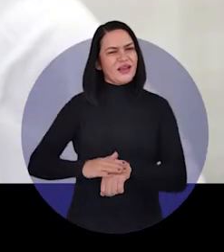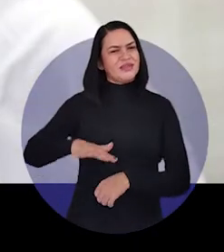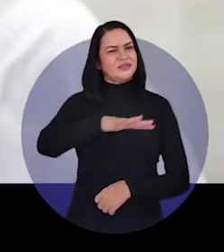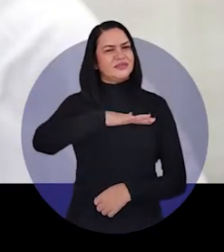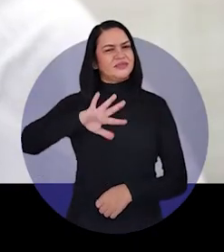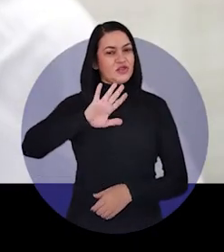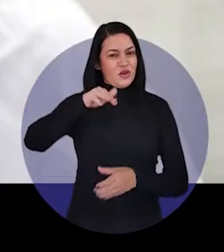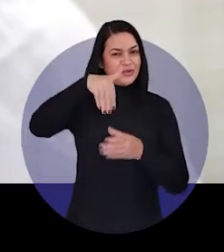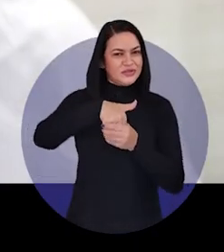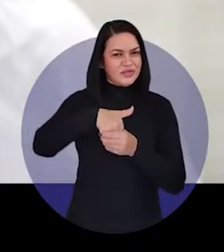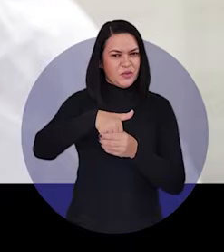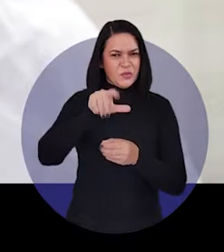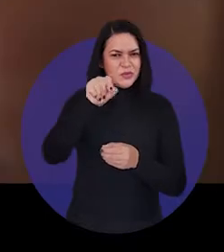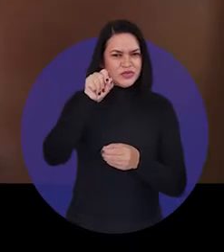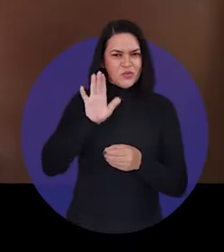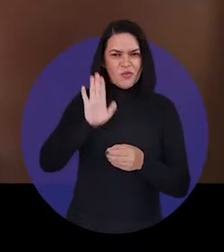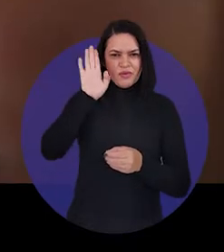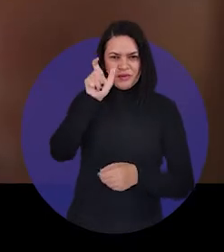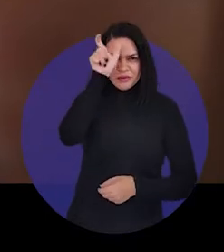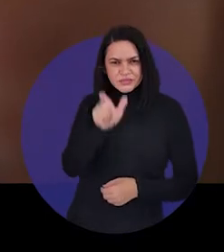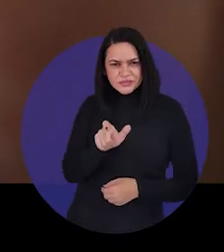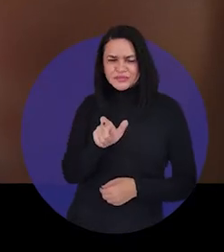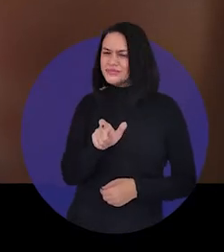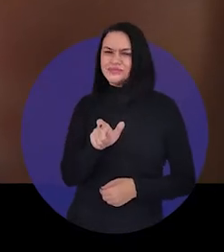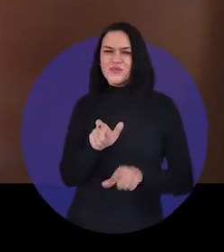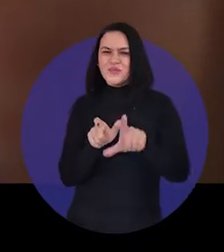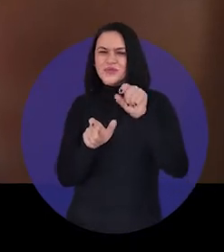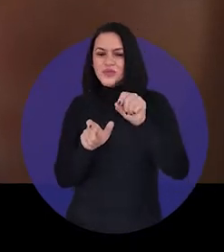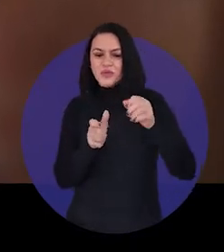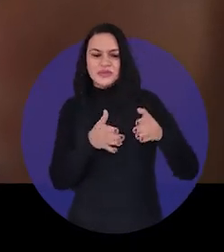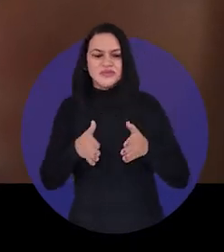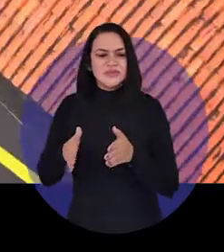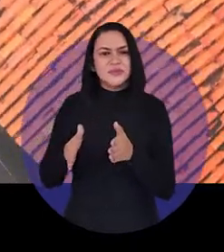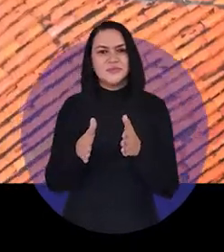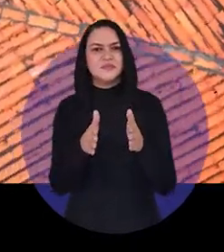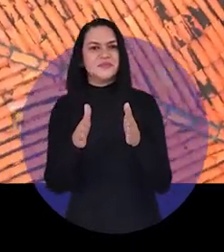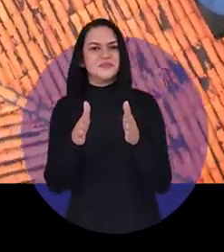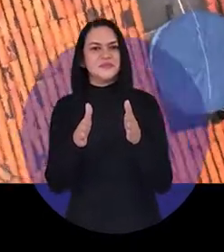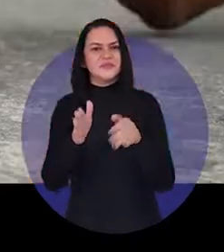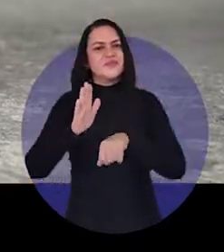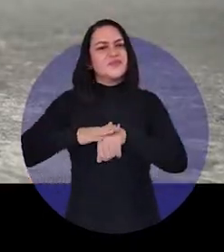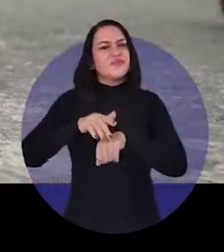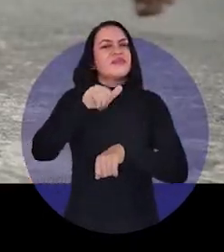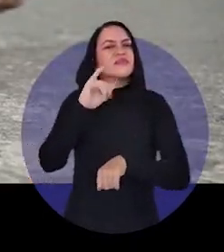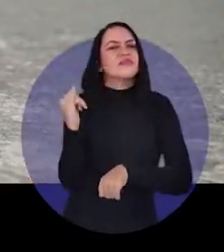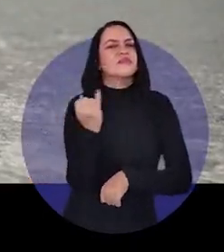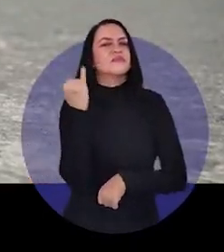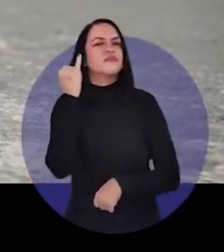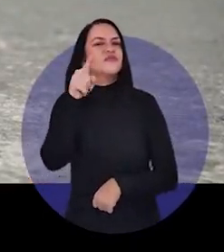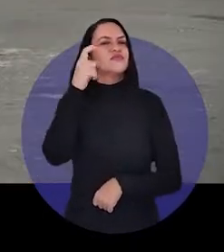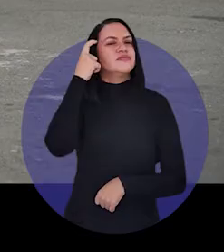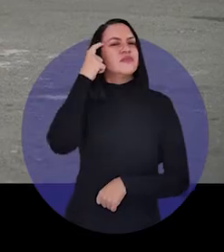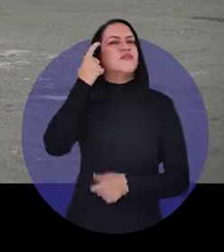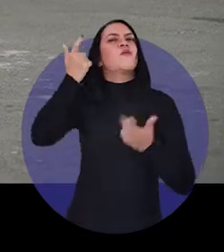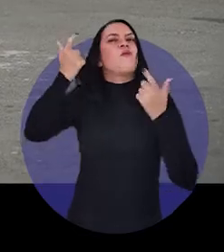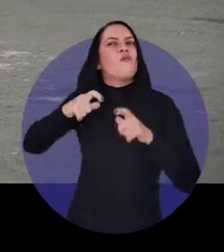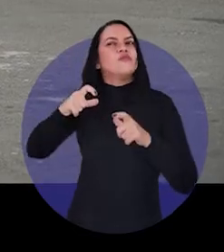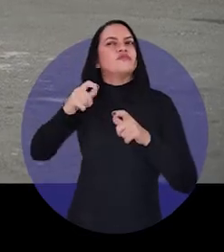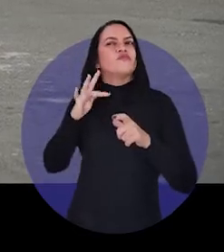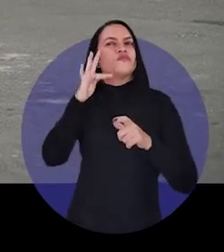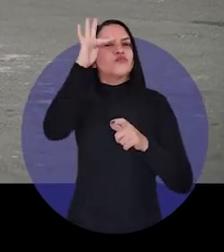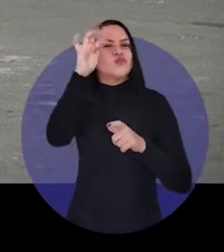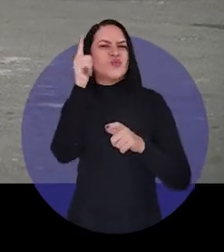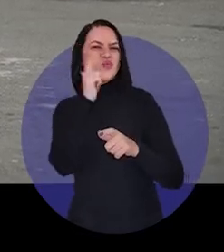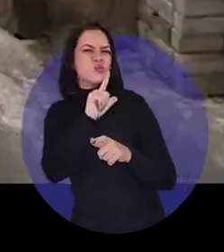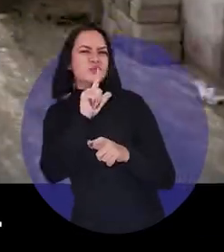Essa eleição é mais que uma escolha de candidatos. É uma escolha entre caminhos. E tão importante quanto saber onde